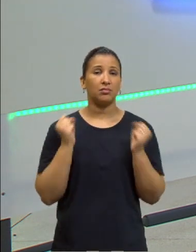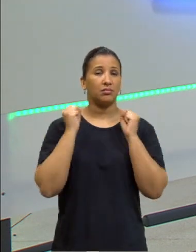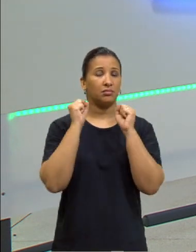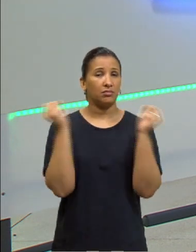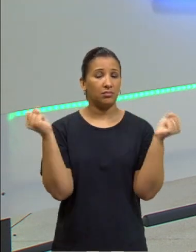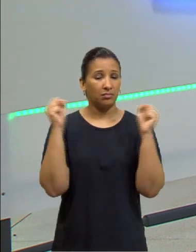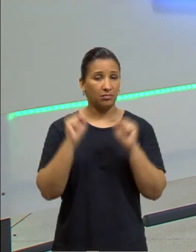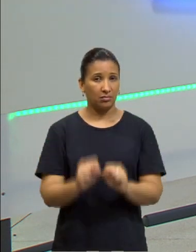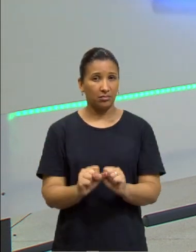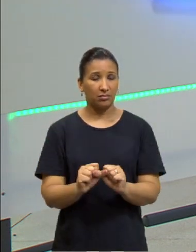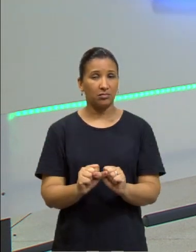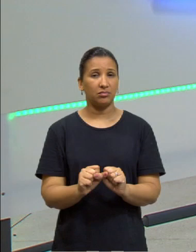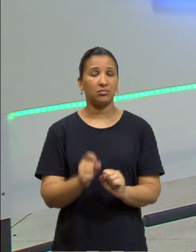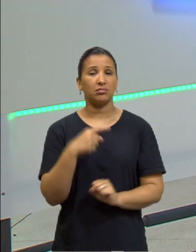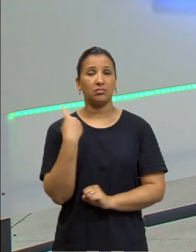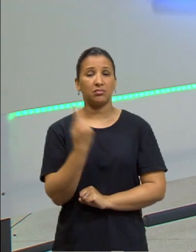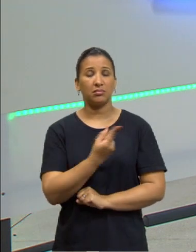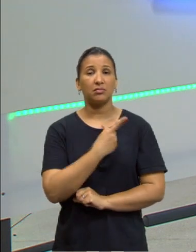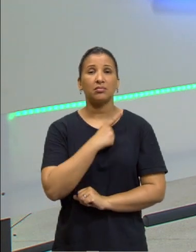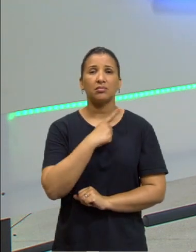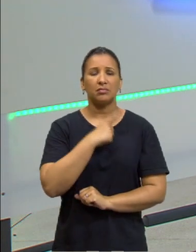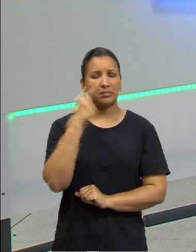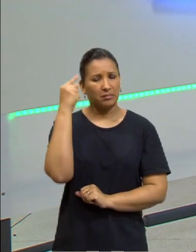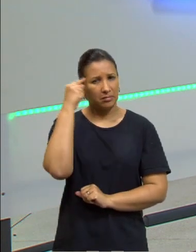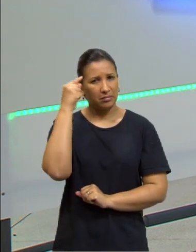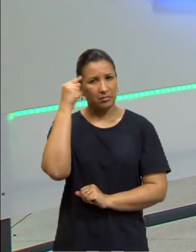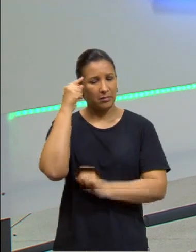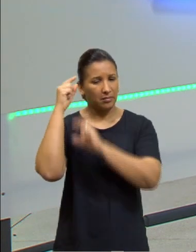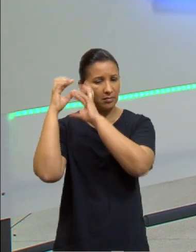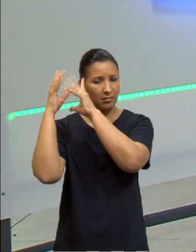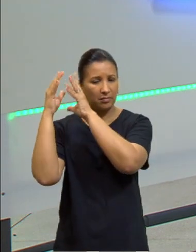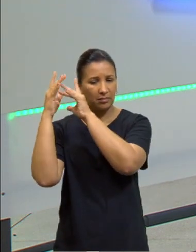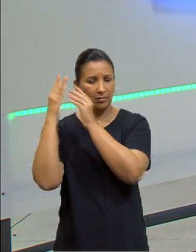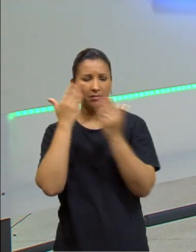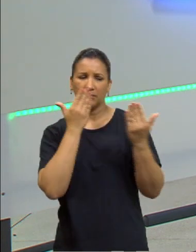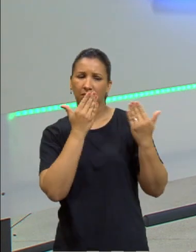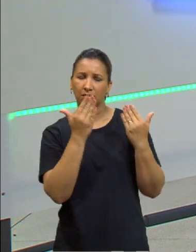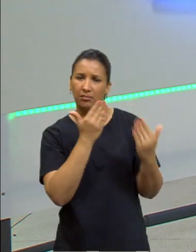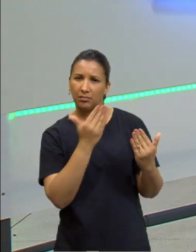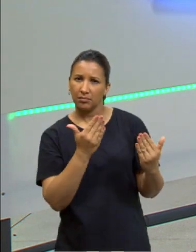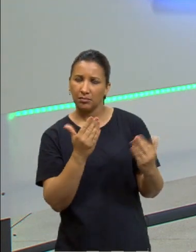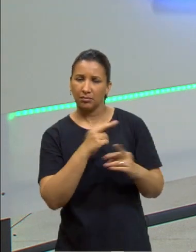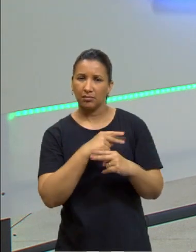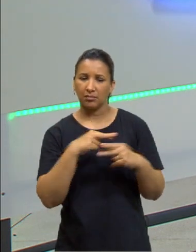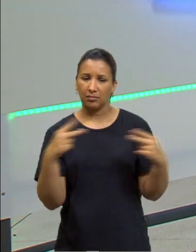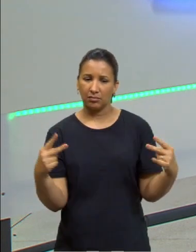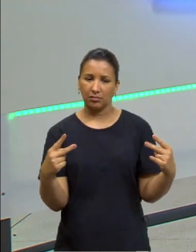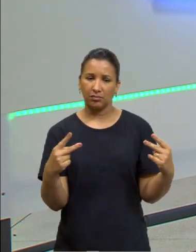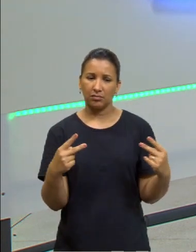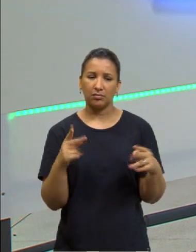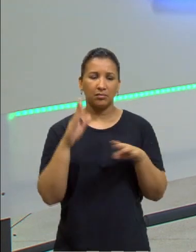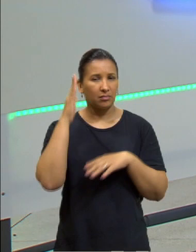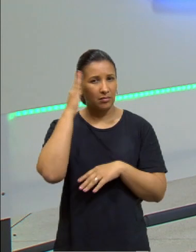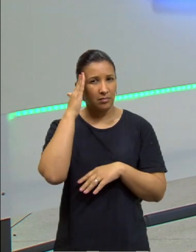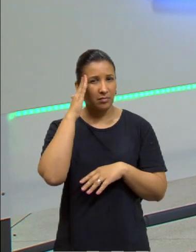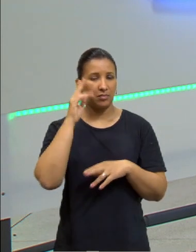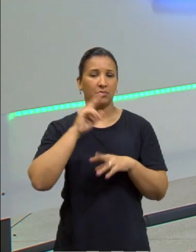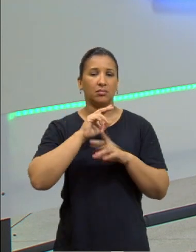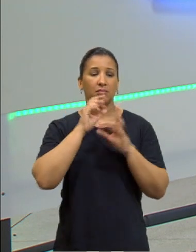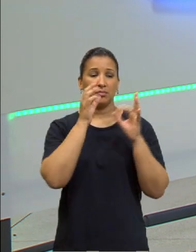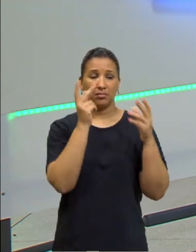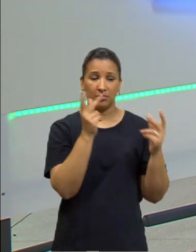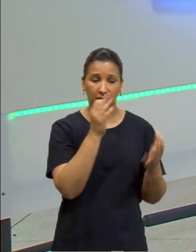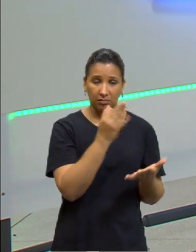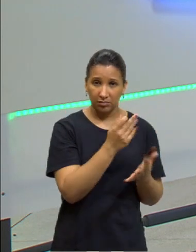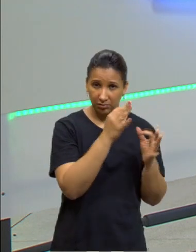temos de pensar, botar o neurônio em funcionar e analisar, discernir, ser capaz de